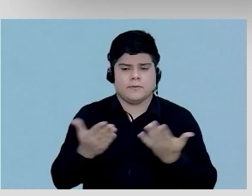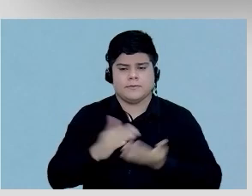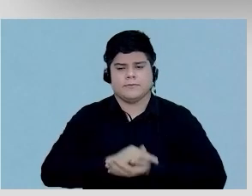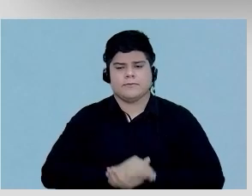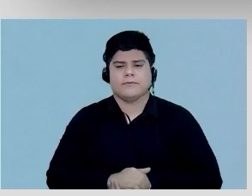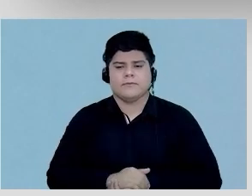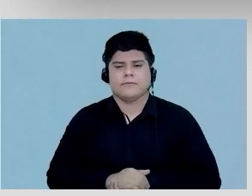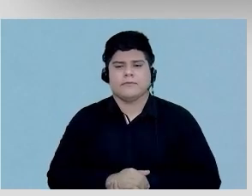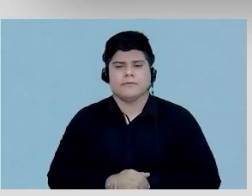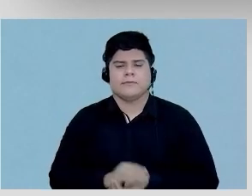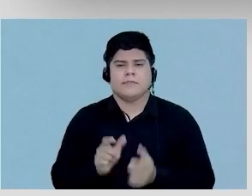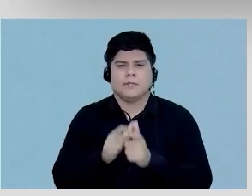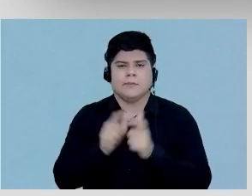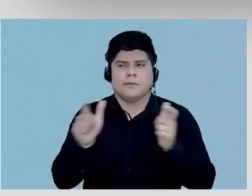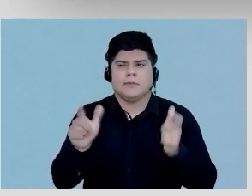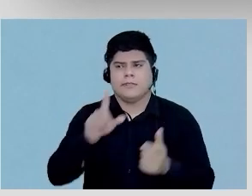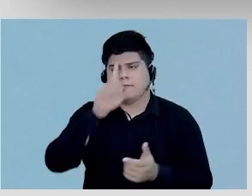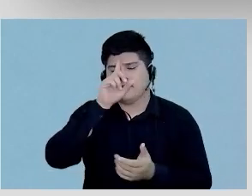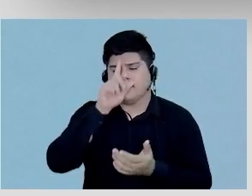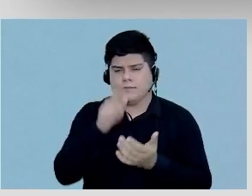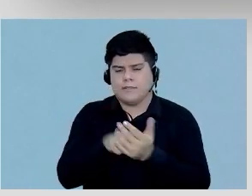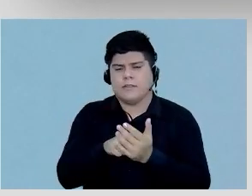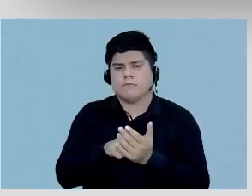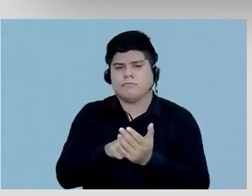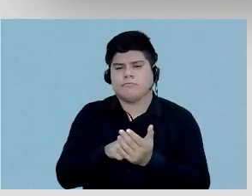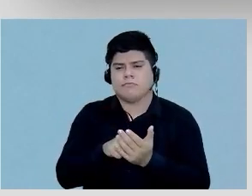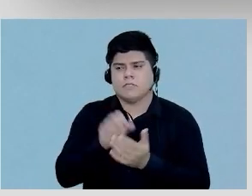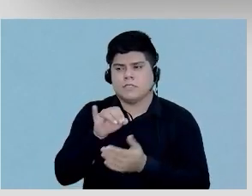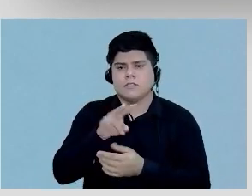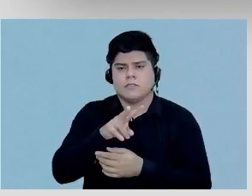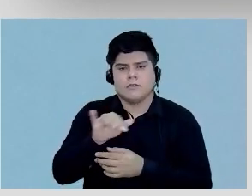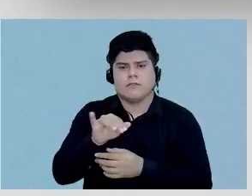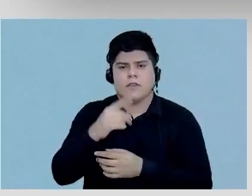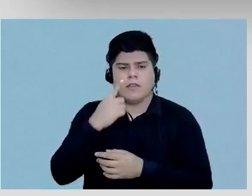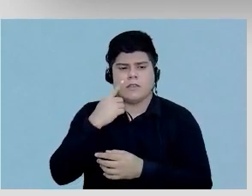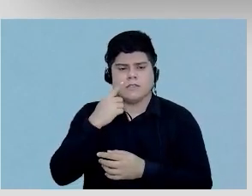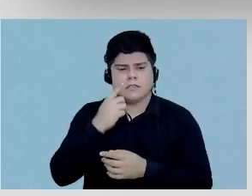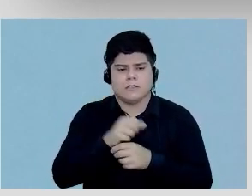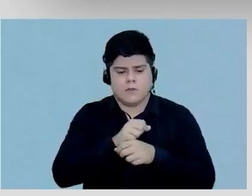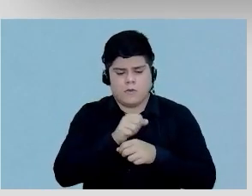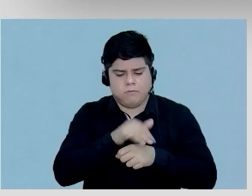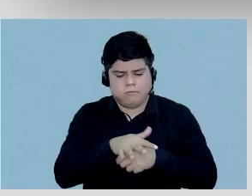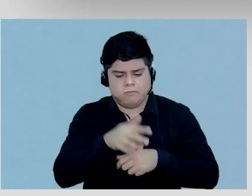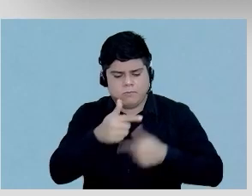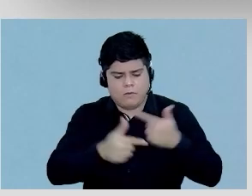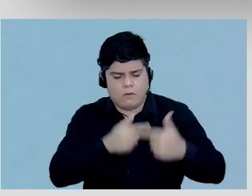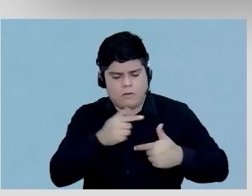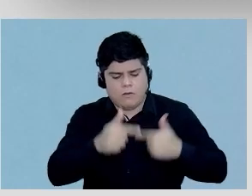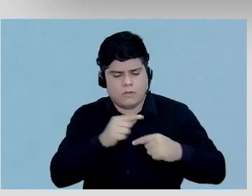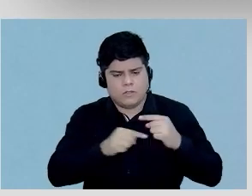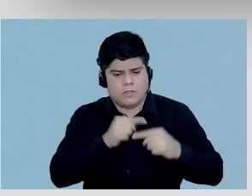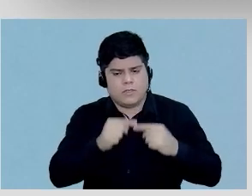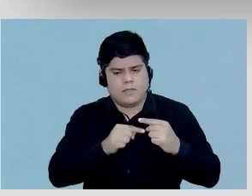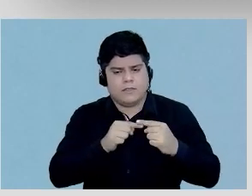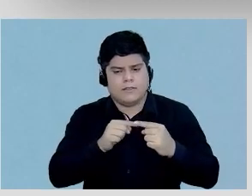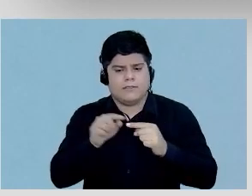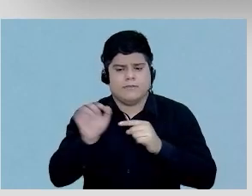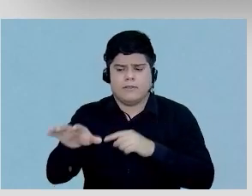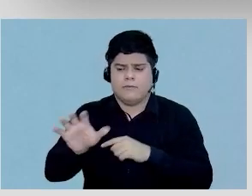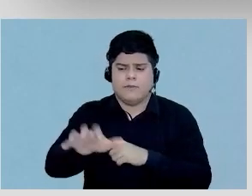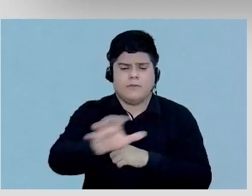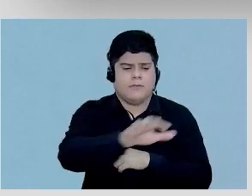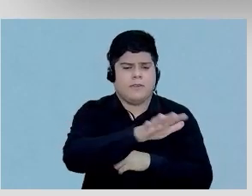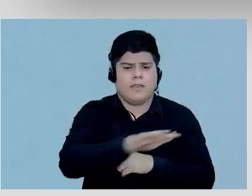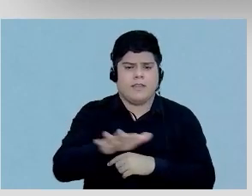A maioria das decisões que determinam se vamos fazer a revascularização ou não, envolvem várias áreas.